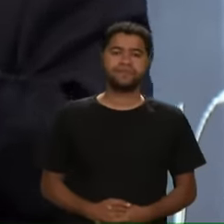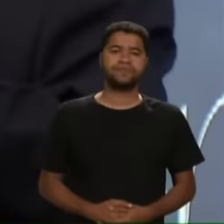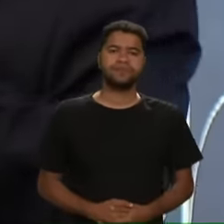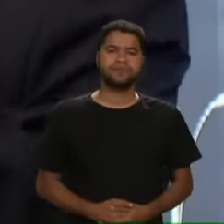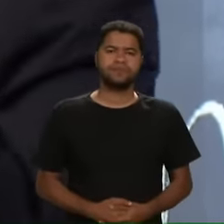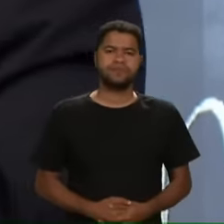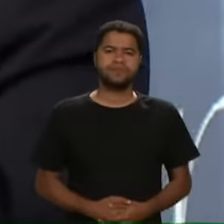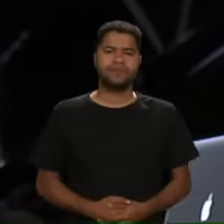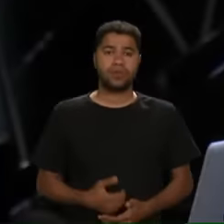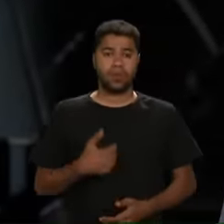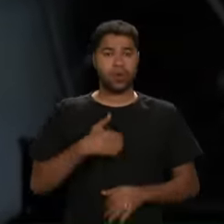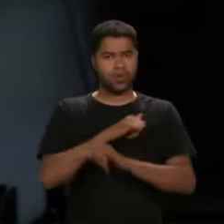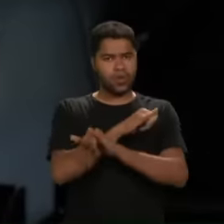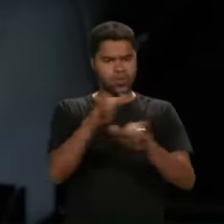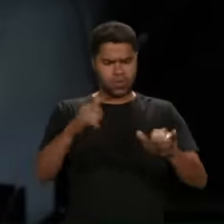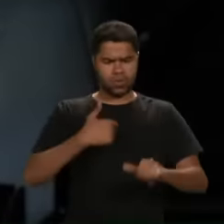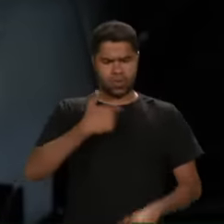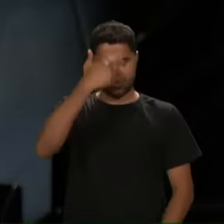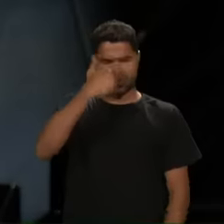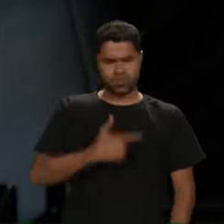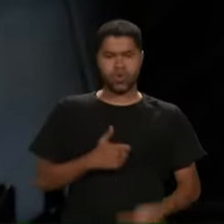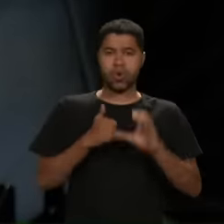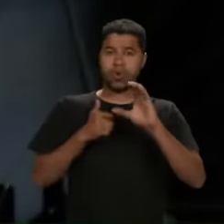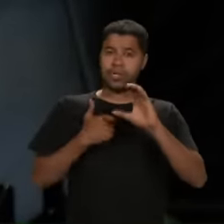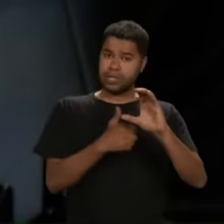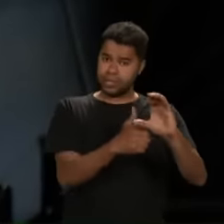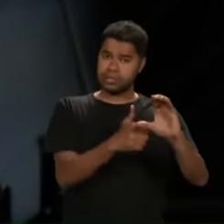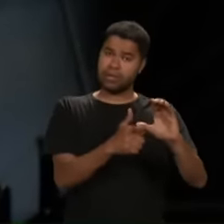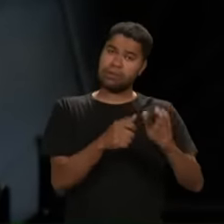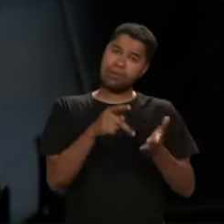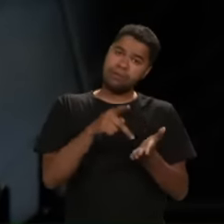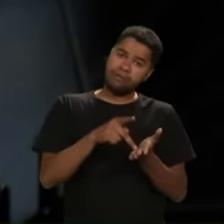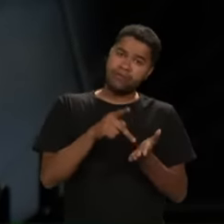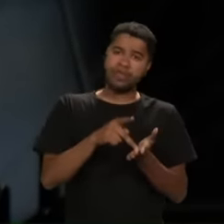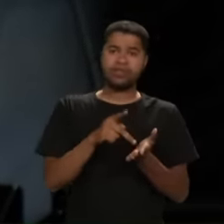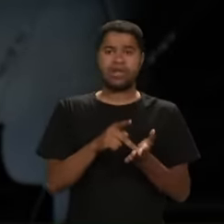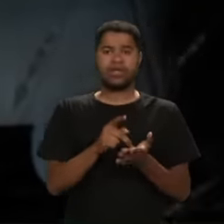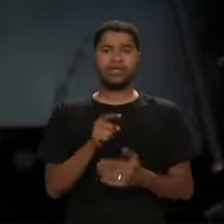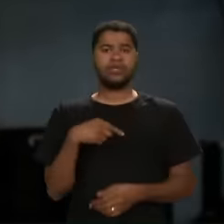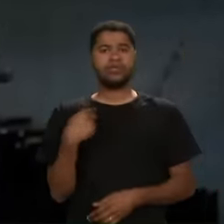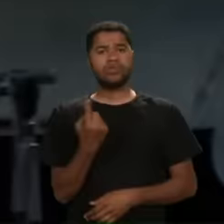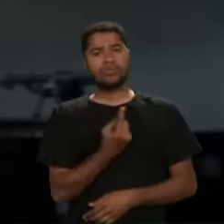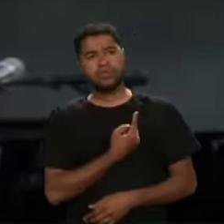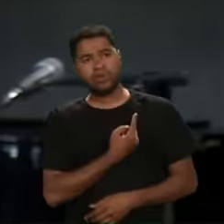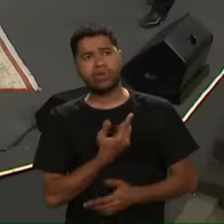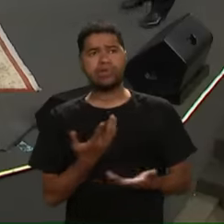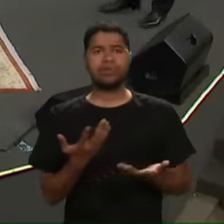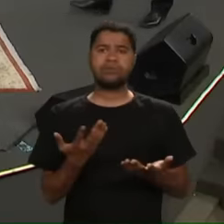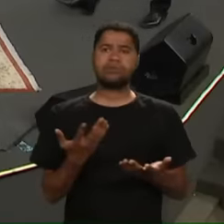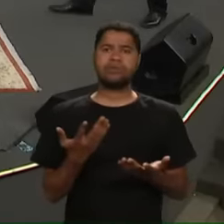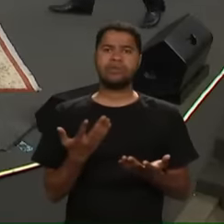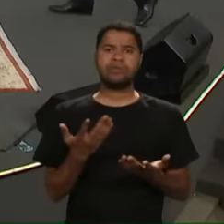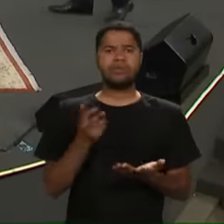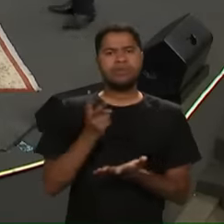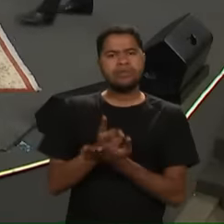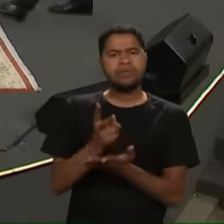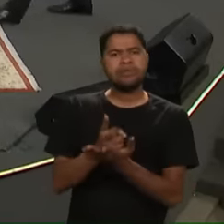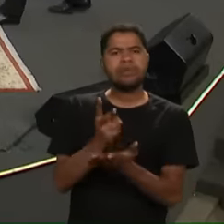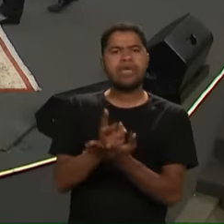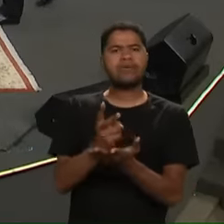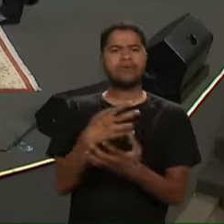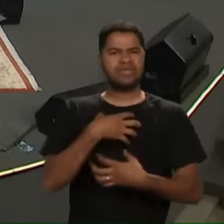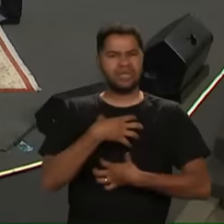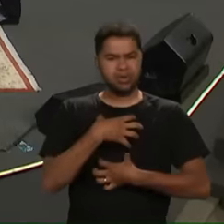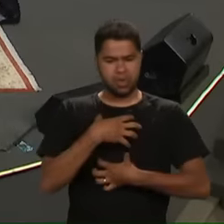Quando eu digo que eu sou cristão É verdade que nunca nós vamos caminhar pelos nossos